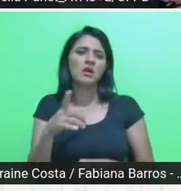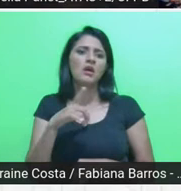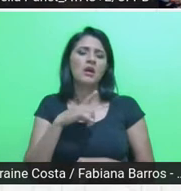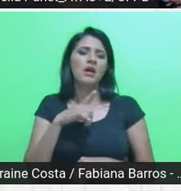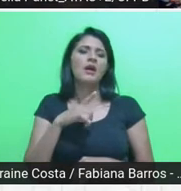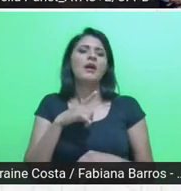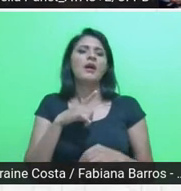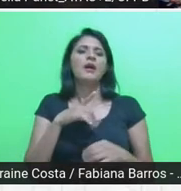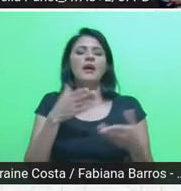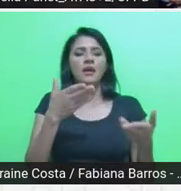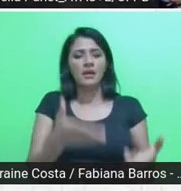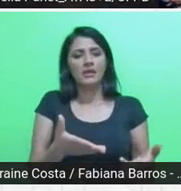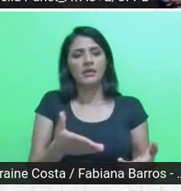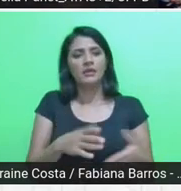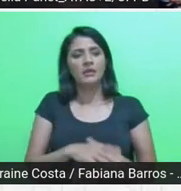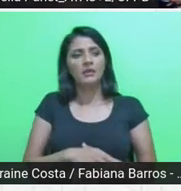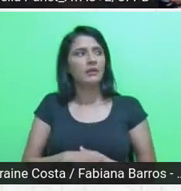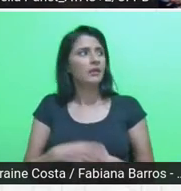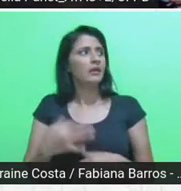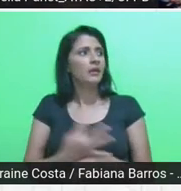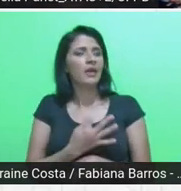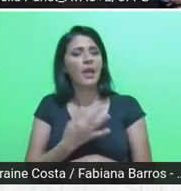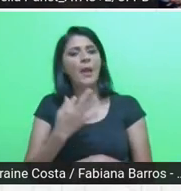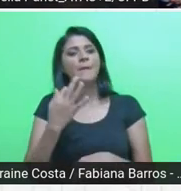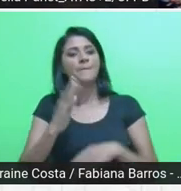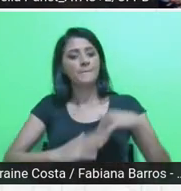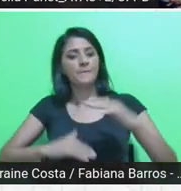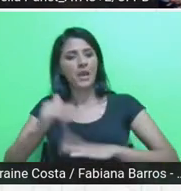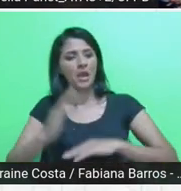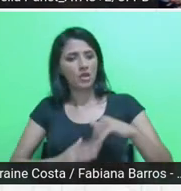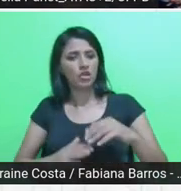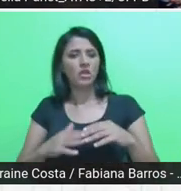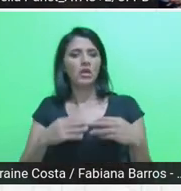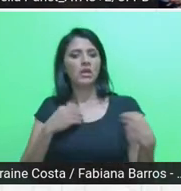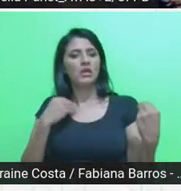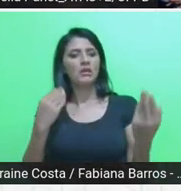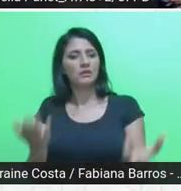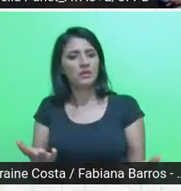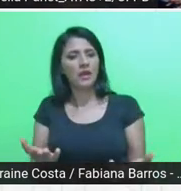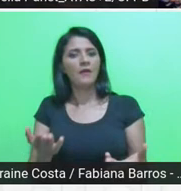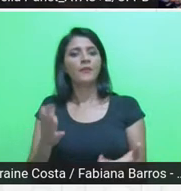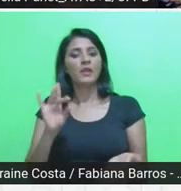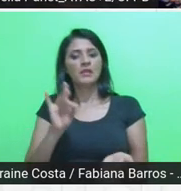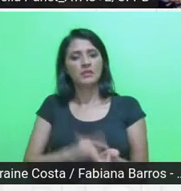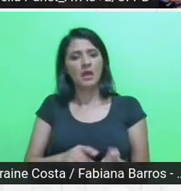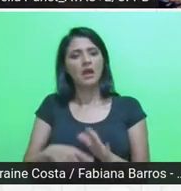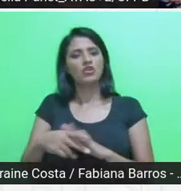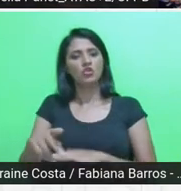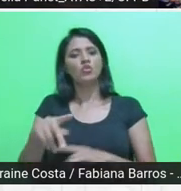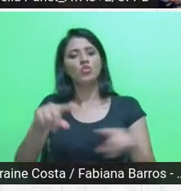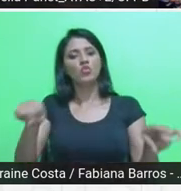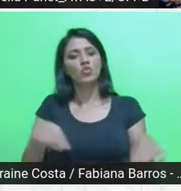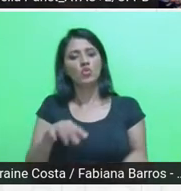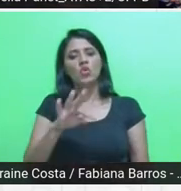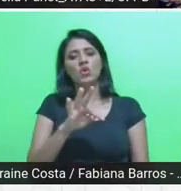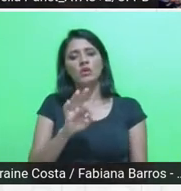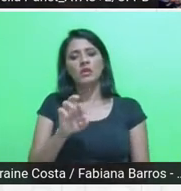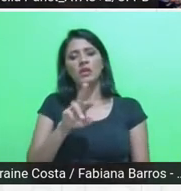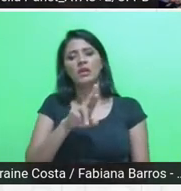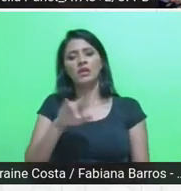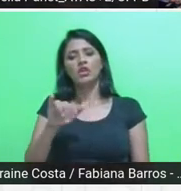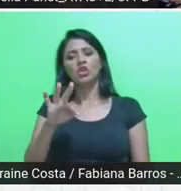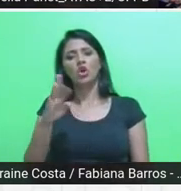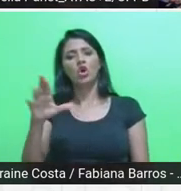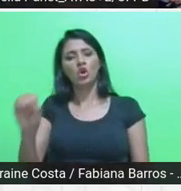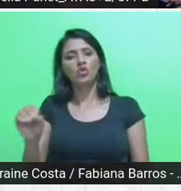certas práticas e adotar as realidades dos territórios vulneráveis como ponto de